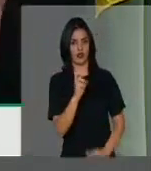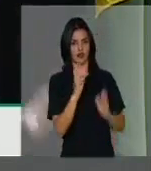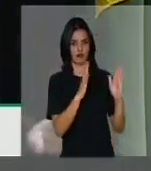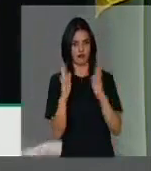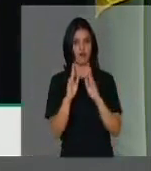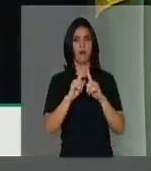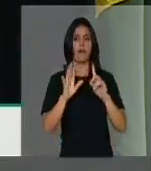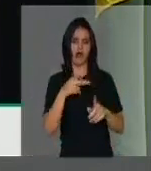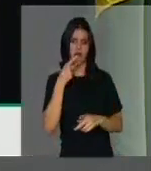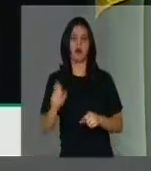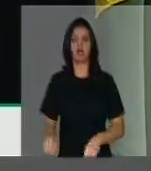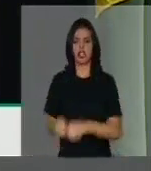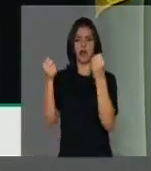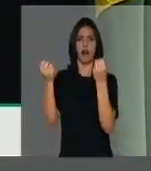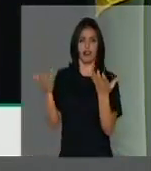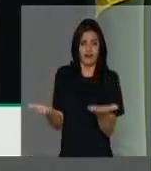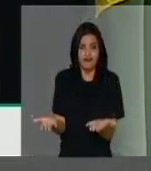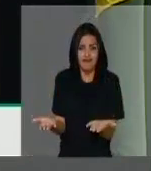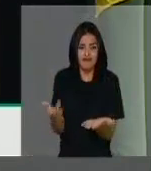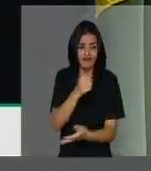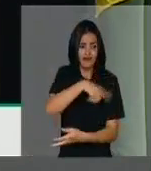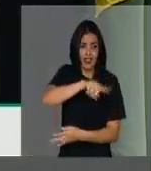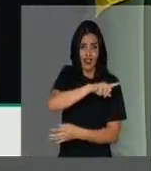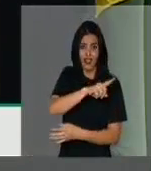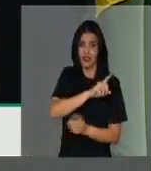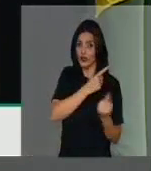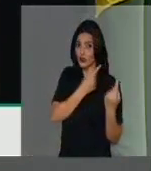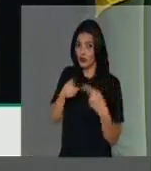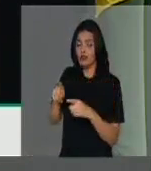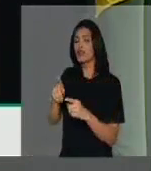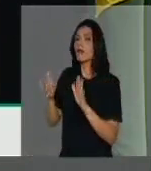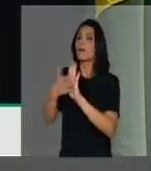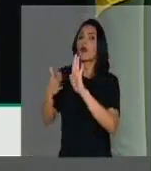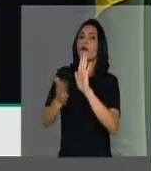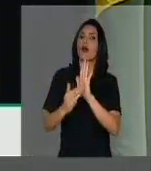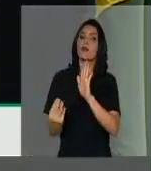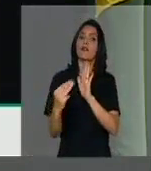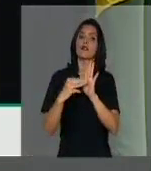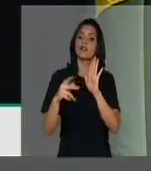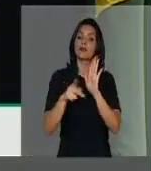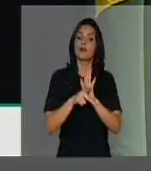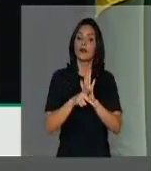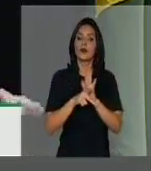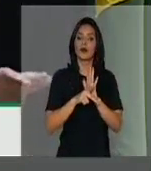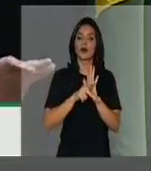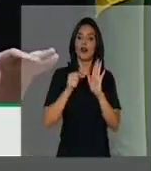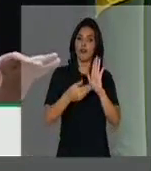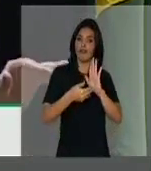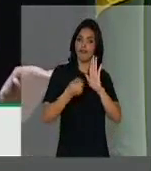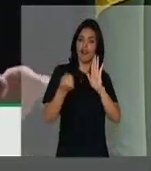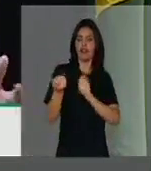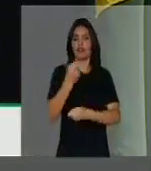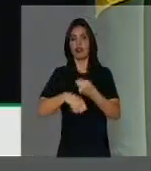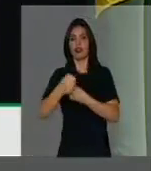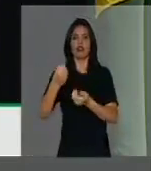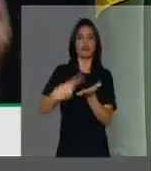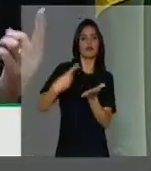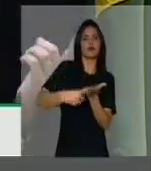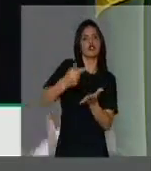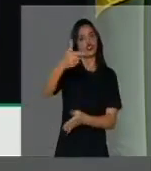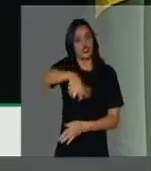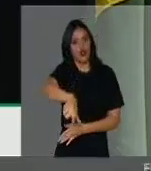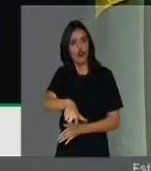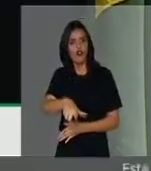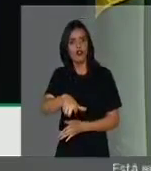pressuposto que está quebrado, eles têm aqui uma proposta, uma medida provisória, que vai renegociar dívidas,